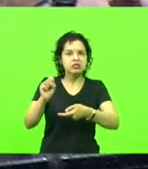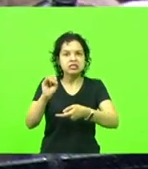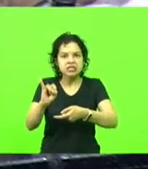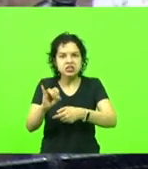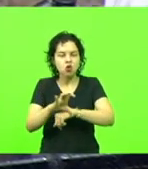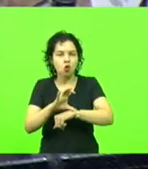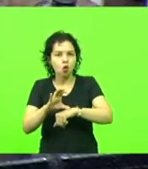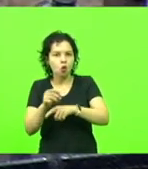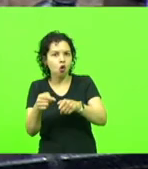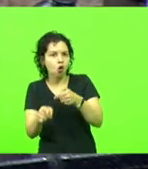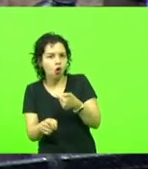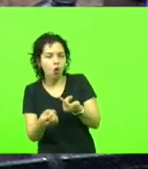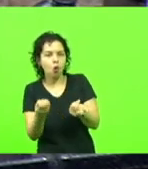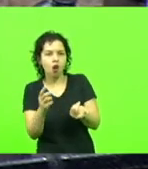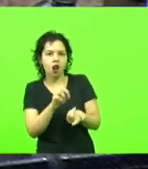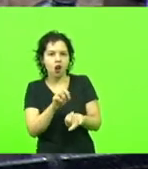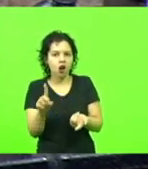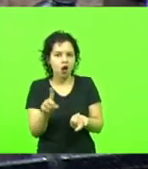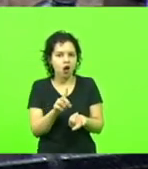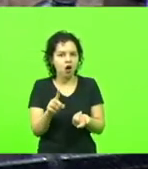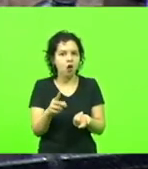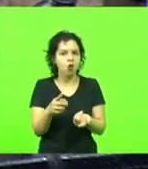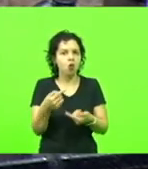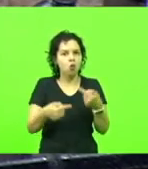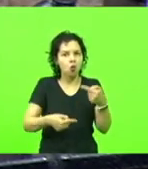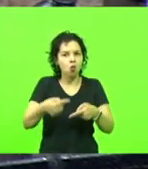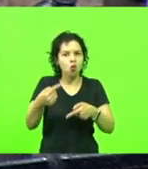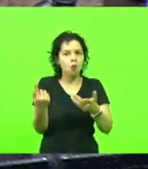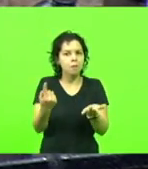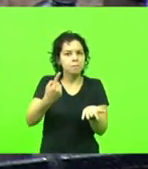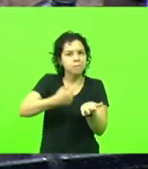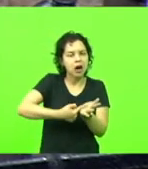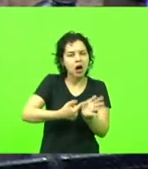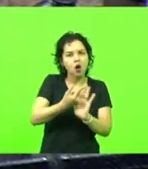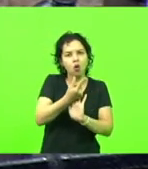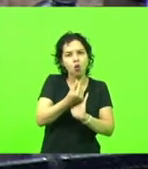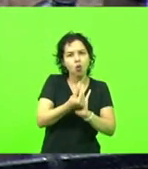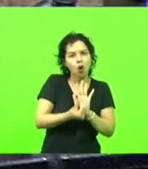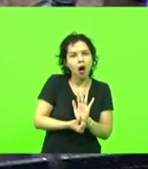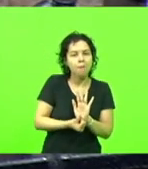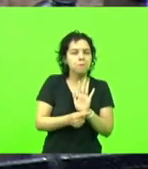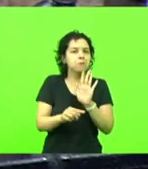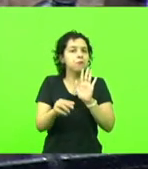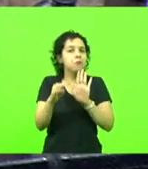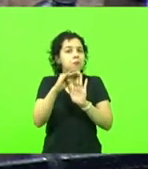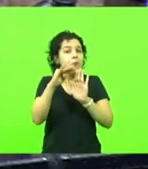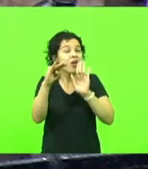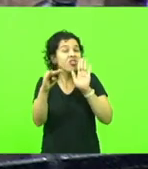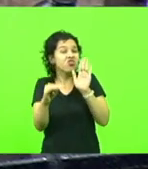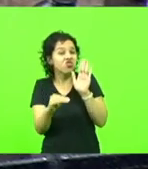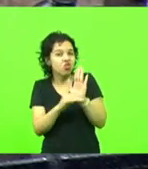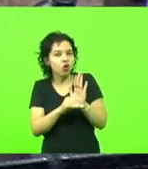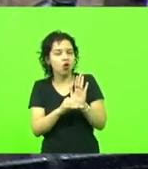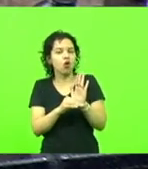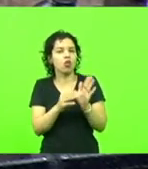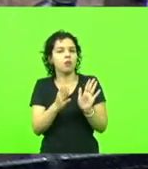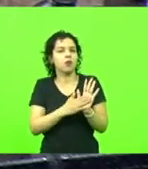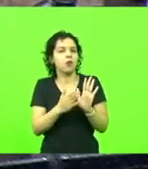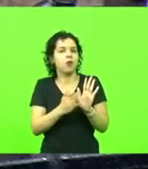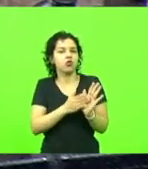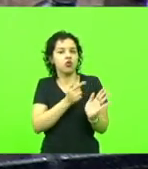que está aqui, o impacto orçamentário é ainda menor um pouco do que a proposta pelo governo, é menor.